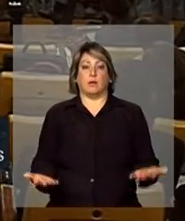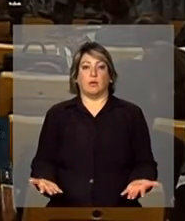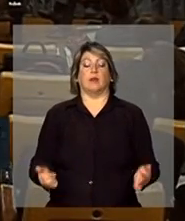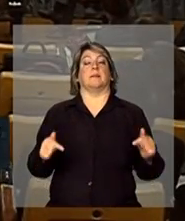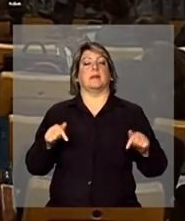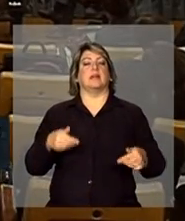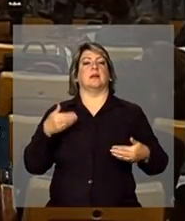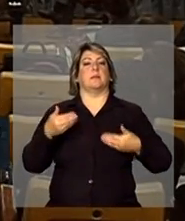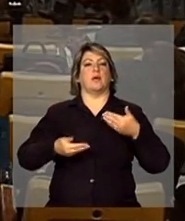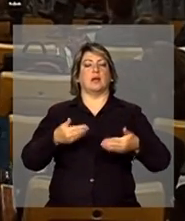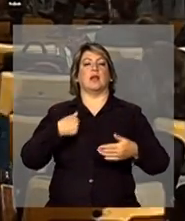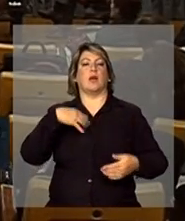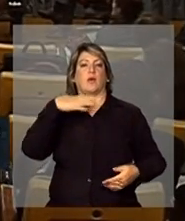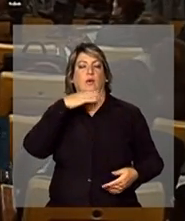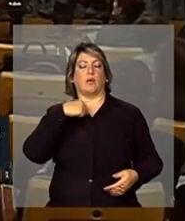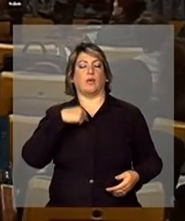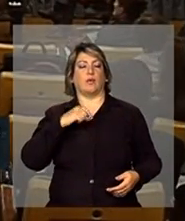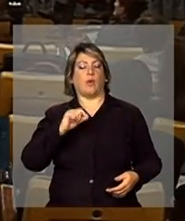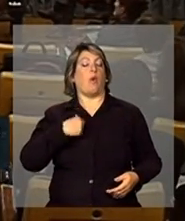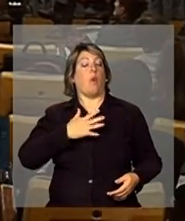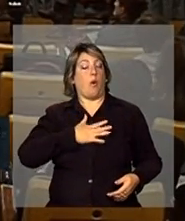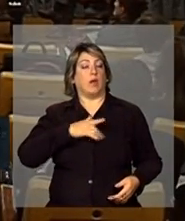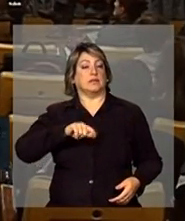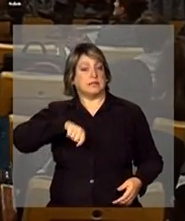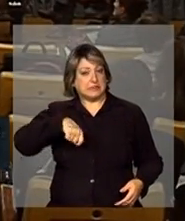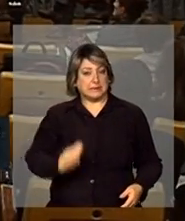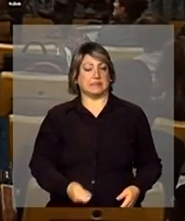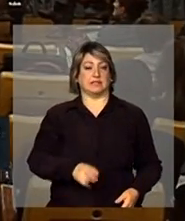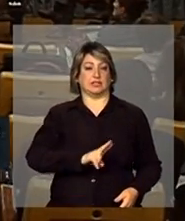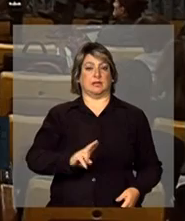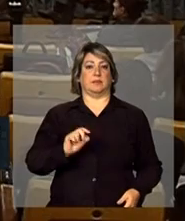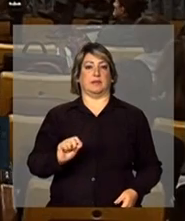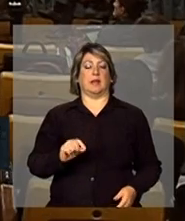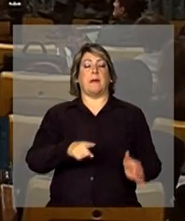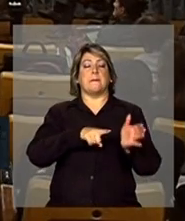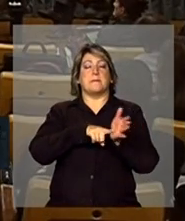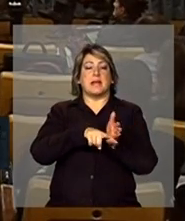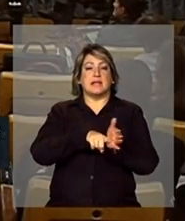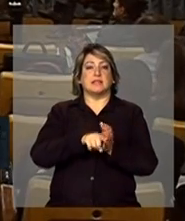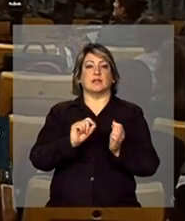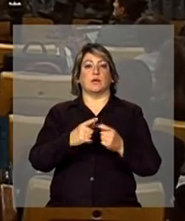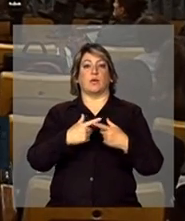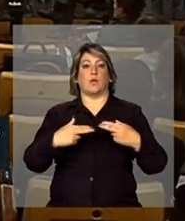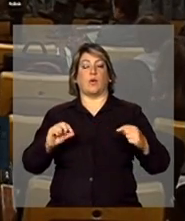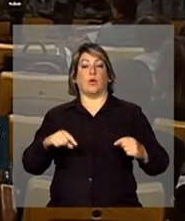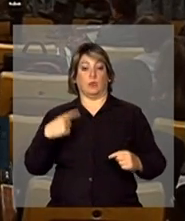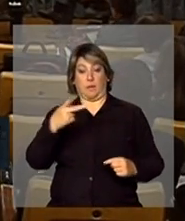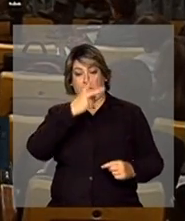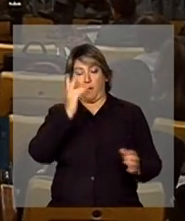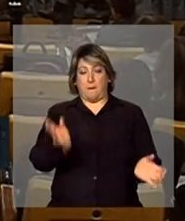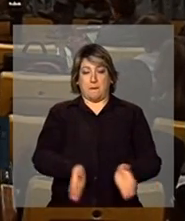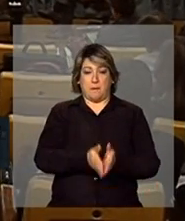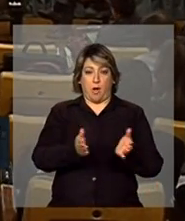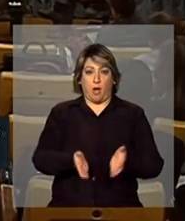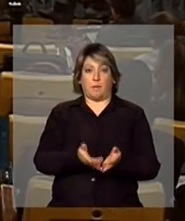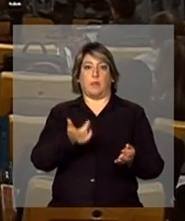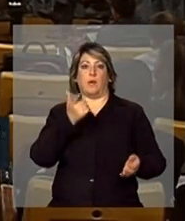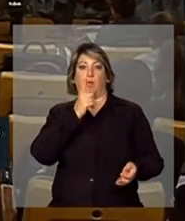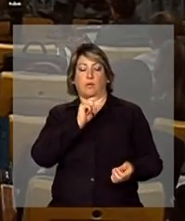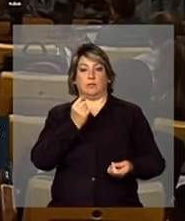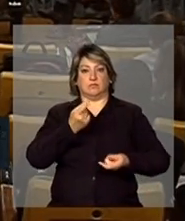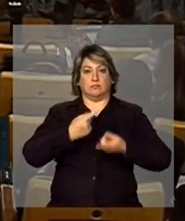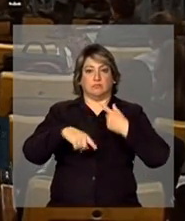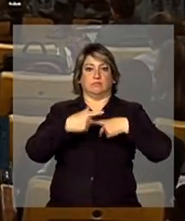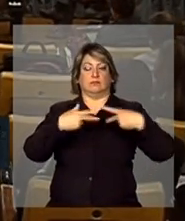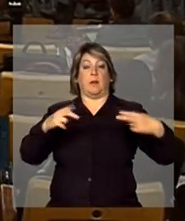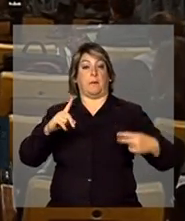gosto de chamar na pesquisa do lado brilhante dos pobres. Acho que o lado brilhante dos pobres é que